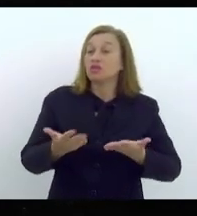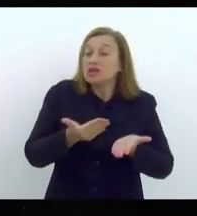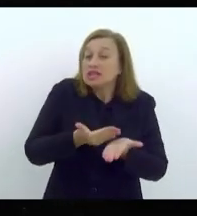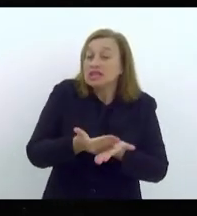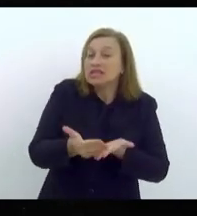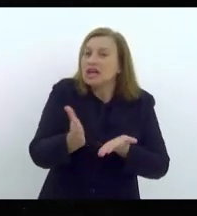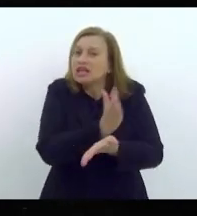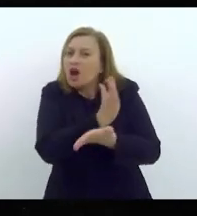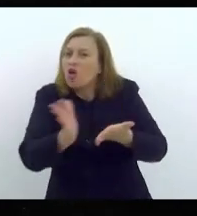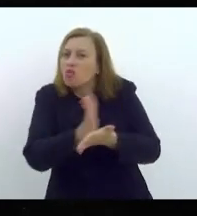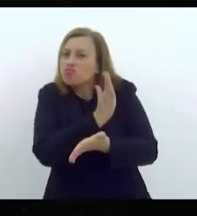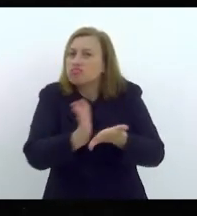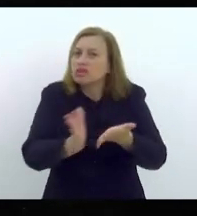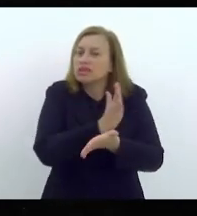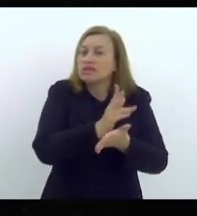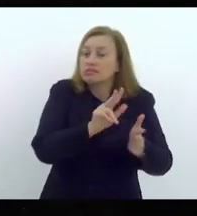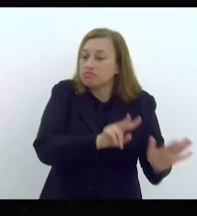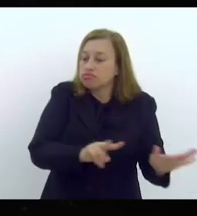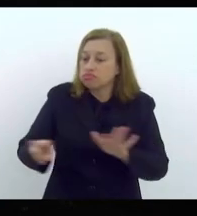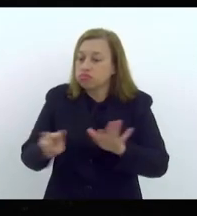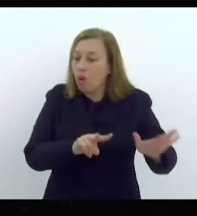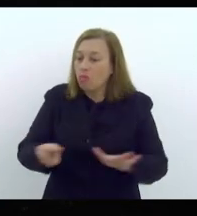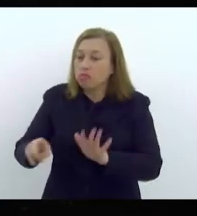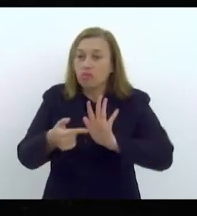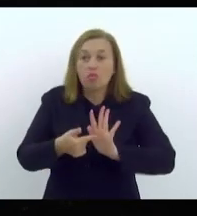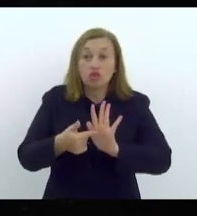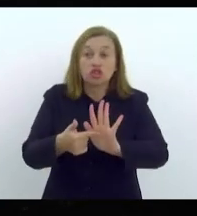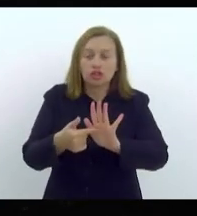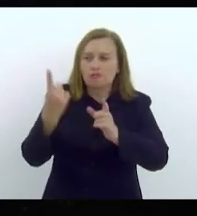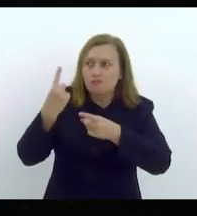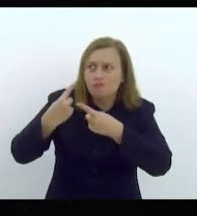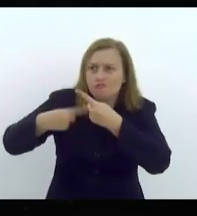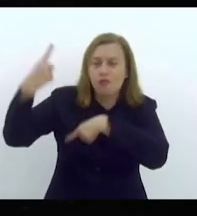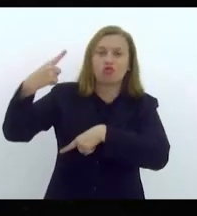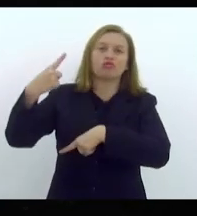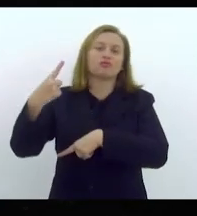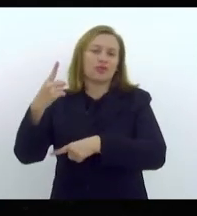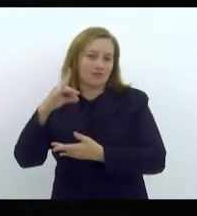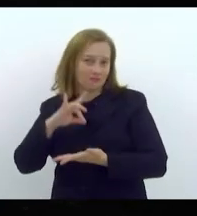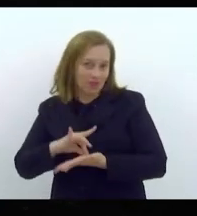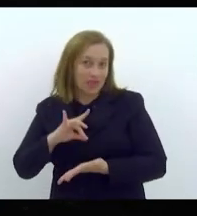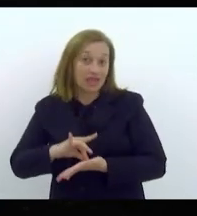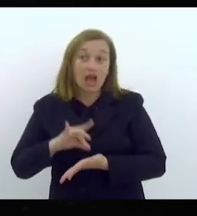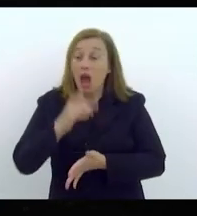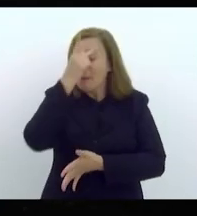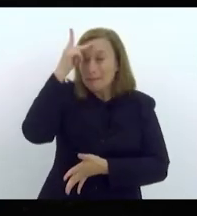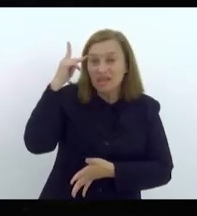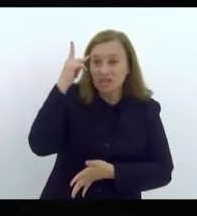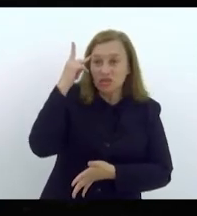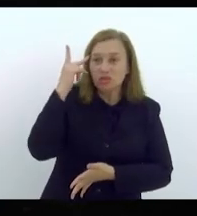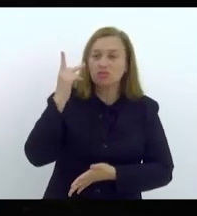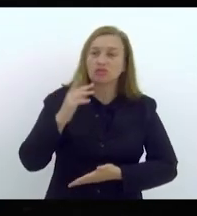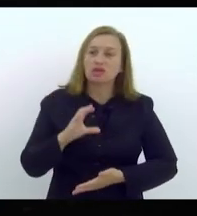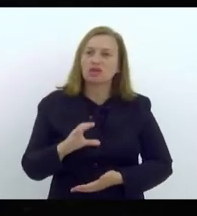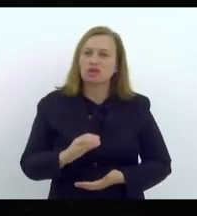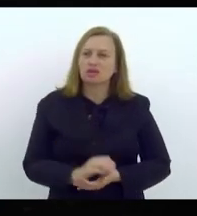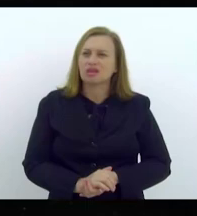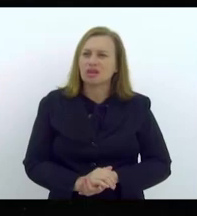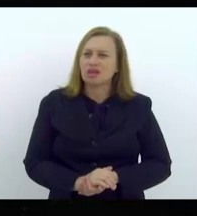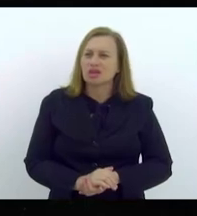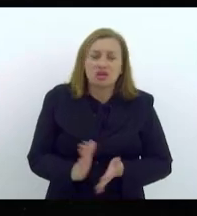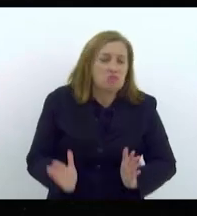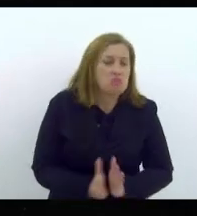semanas e está se mostrando um verdadeiro sucesso. Pessoas que estão no Cade Único, pessoas